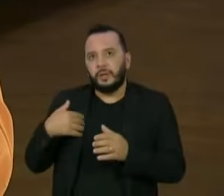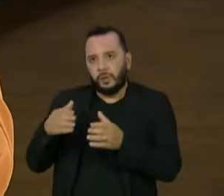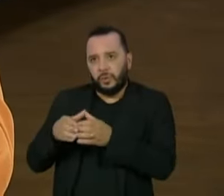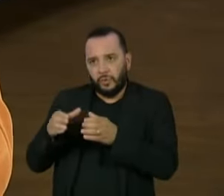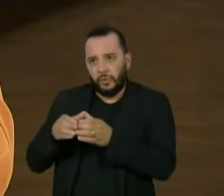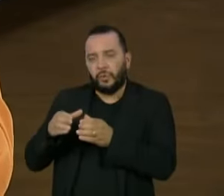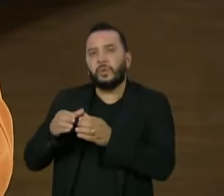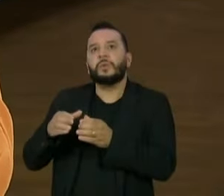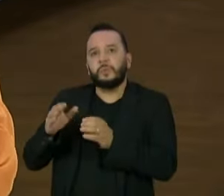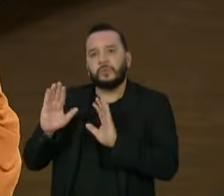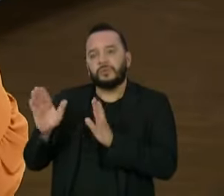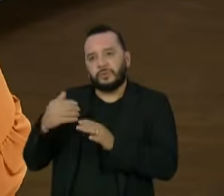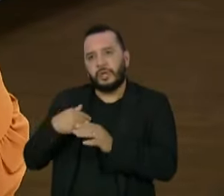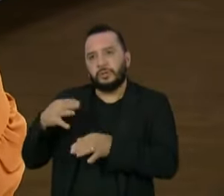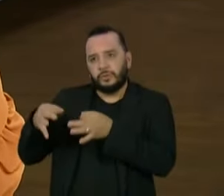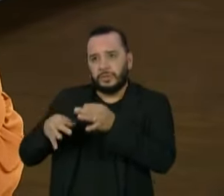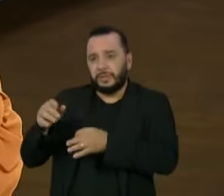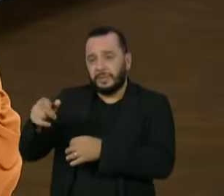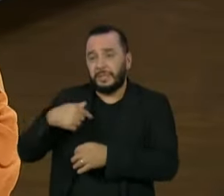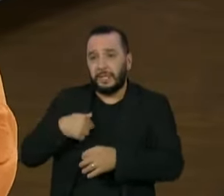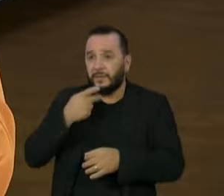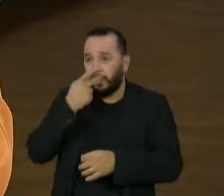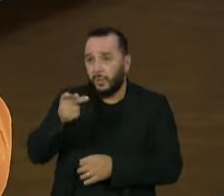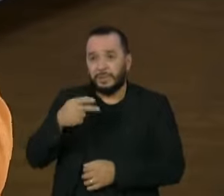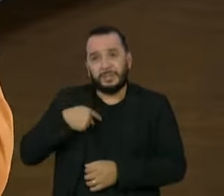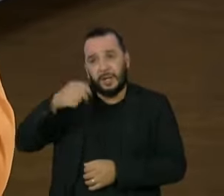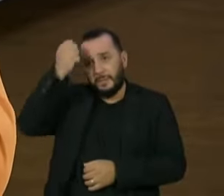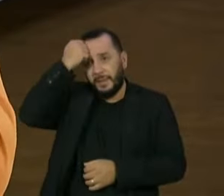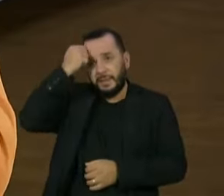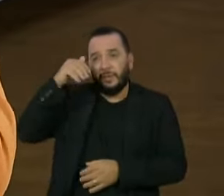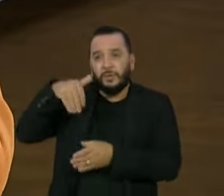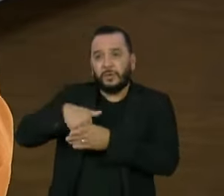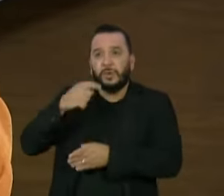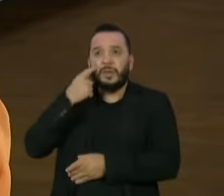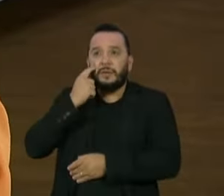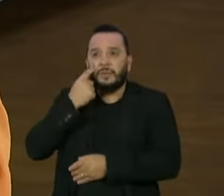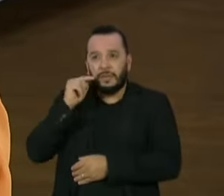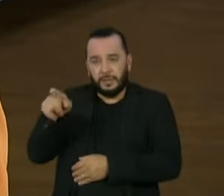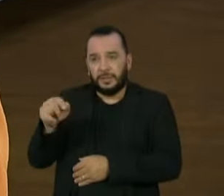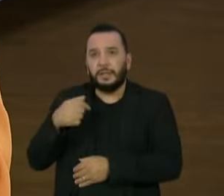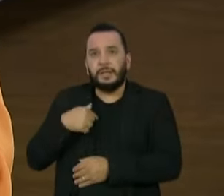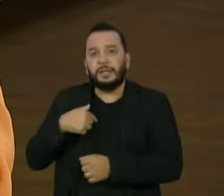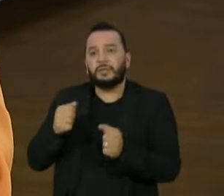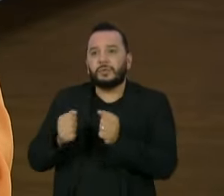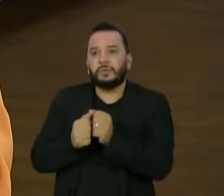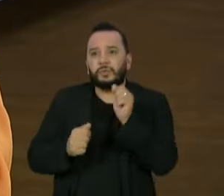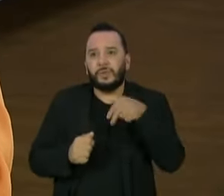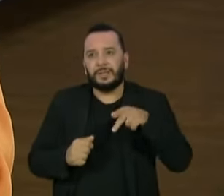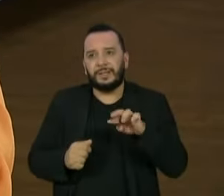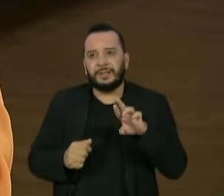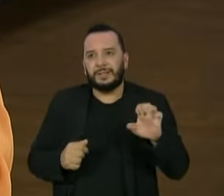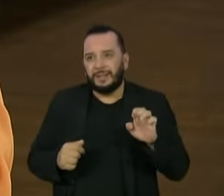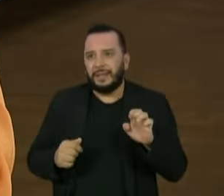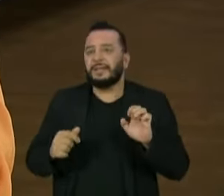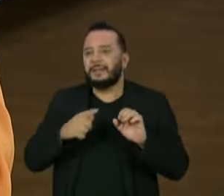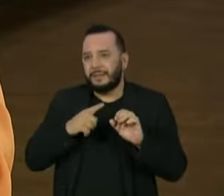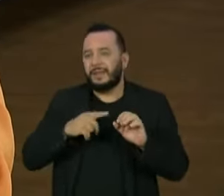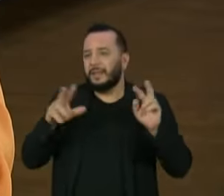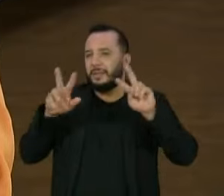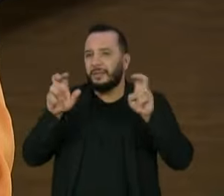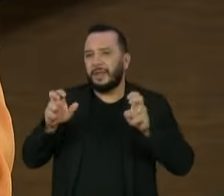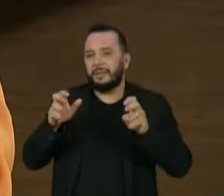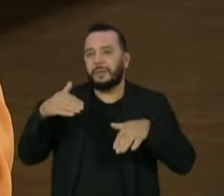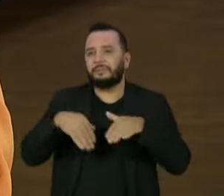o senhor disse, se arrepender, eu vou estar no Davi Alcolumbre para o presidente do Senado. Ele agora, com a pauta de André Mendonça, a indicação parada na gaveta. O que